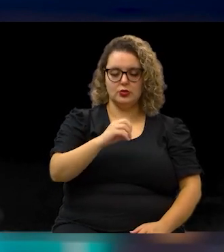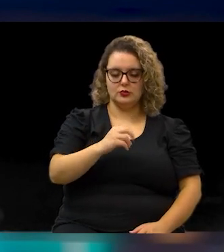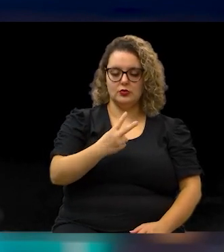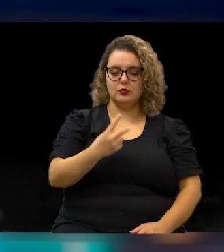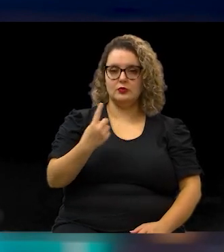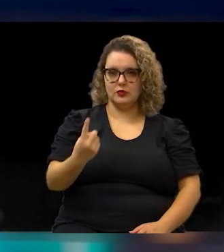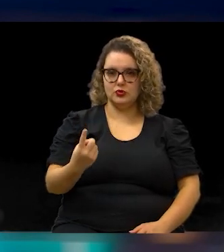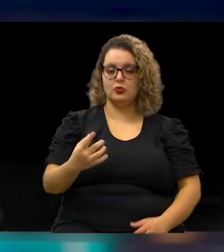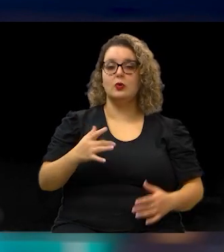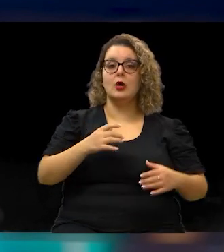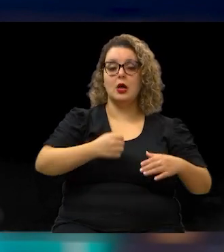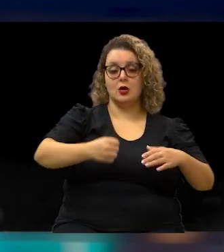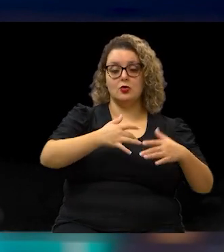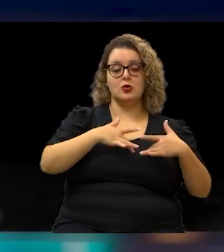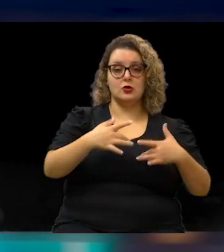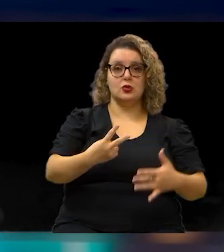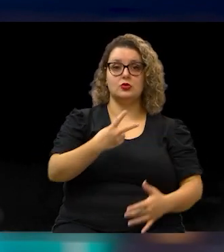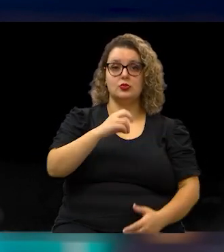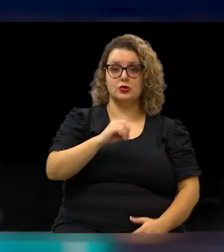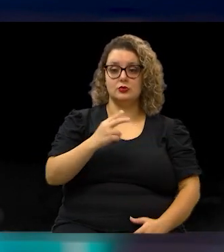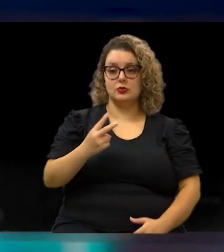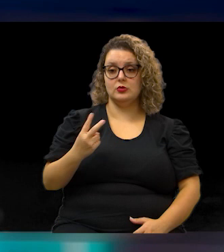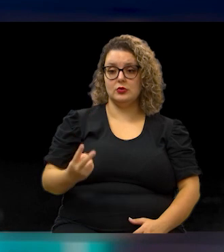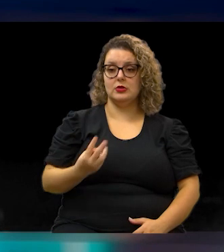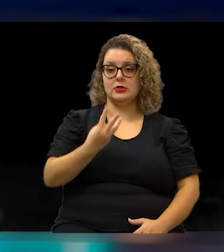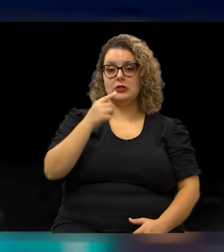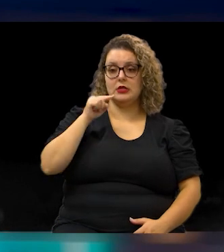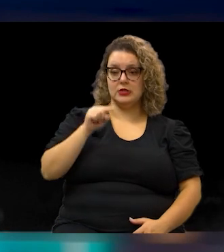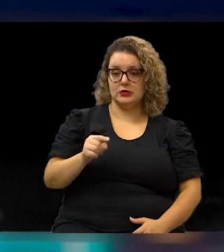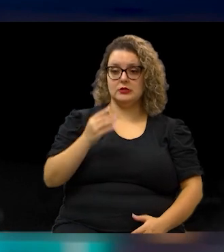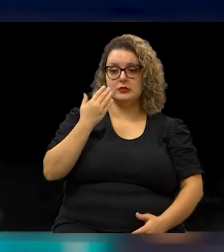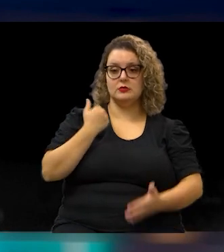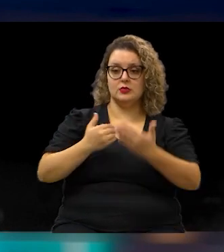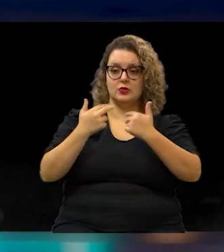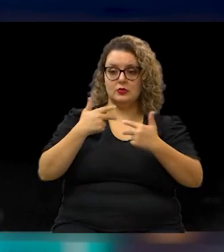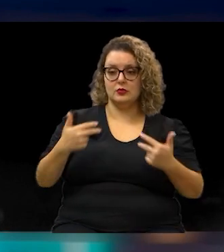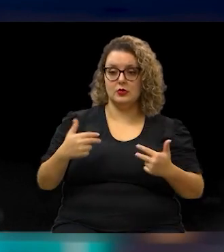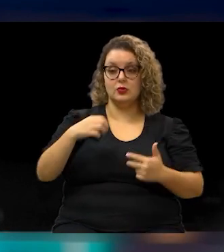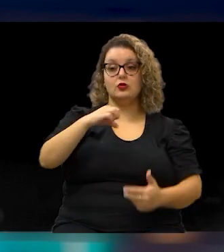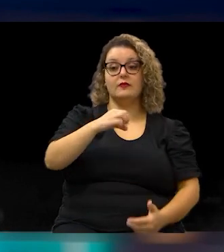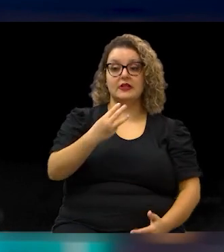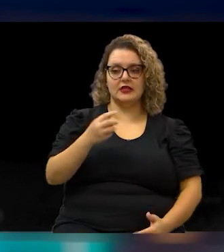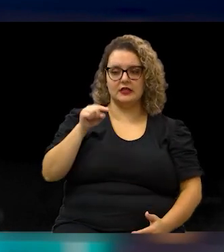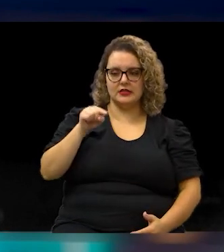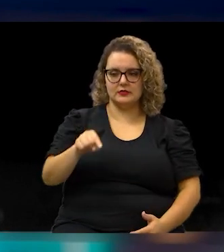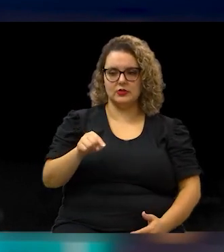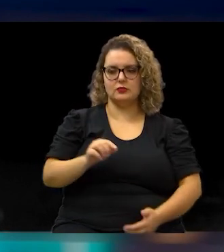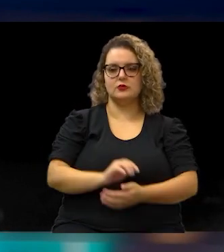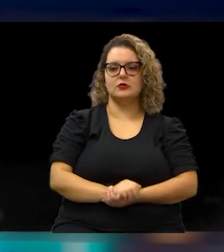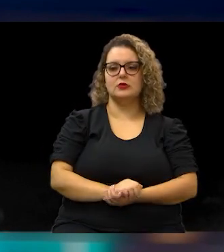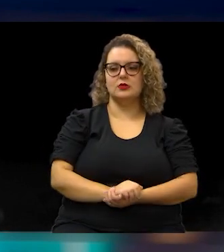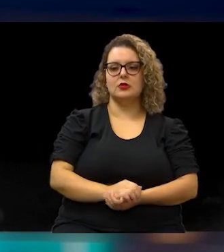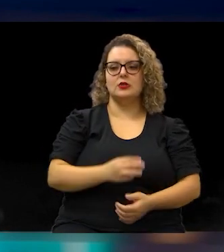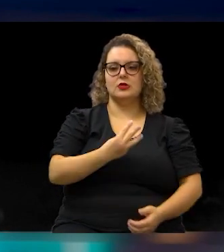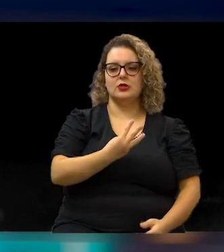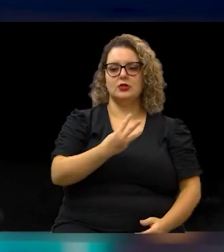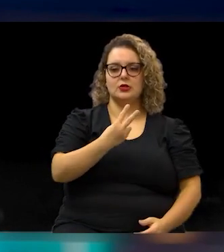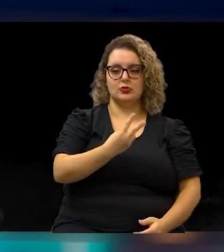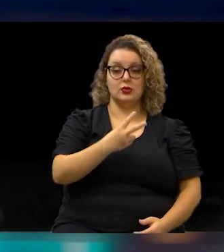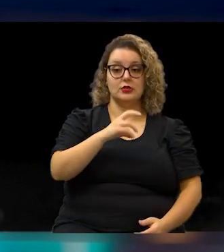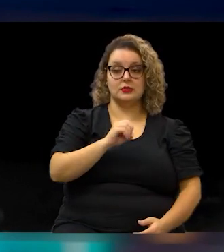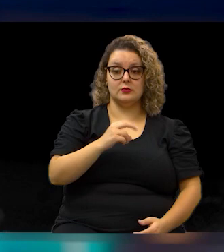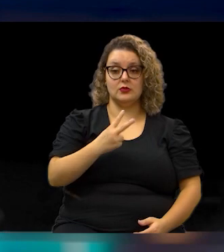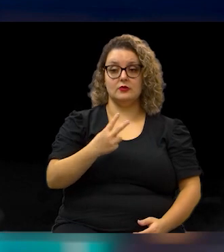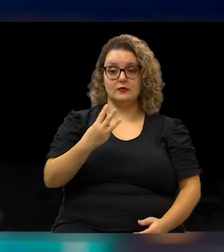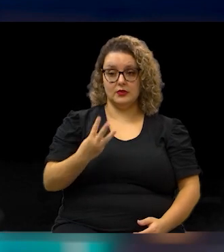ofereceu 93 mil refeições, em 2023, 53 mil refeições, e hoje são